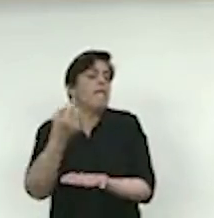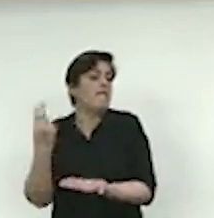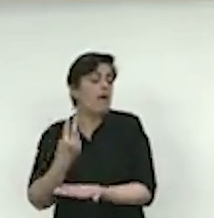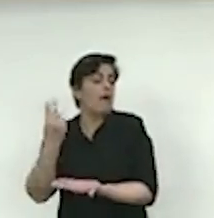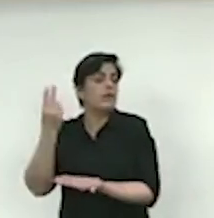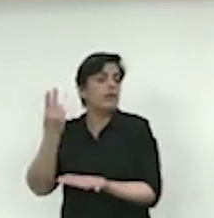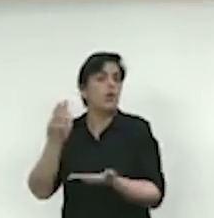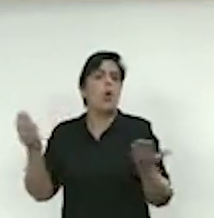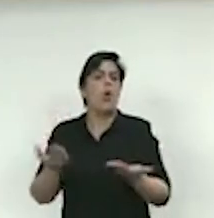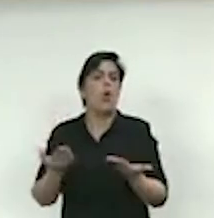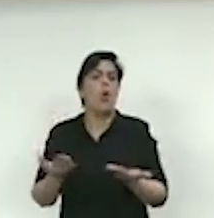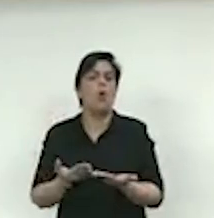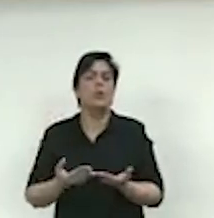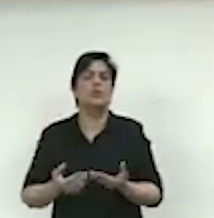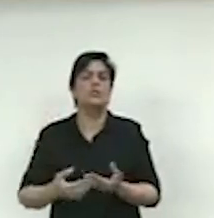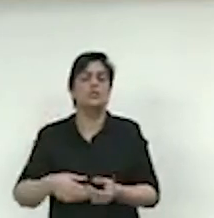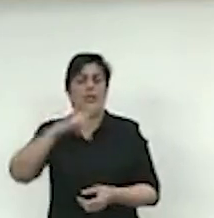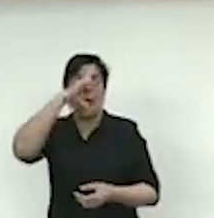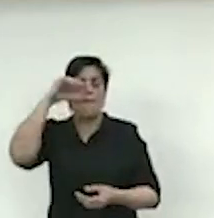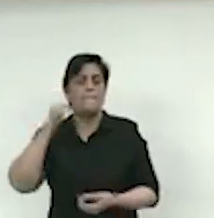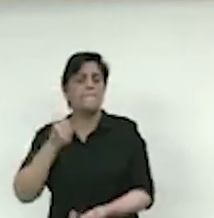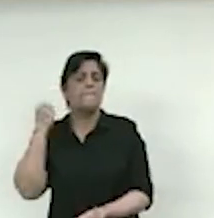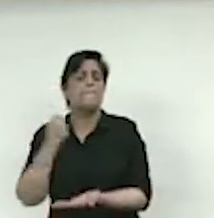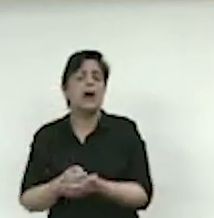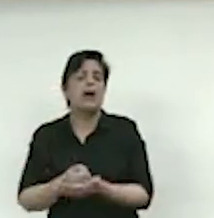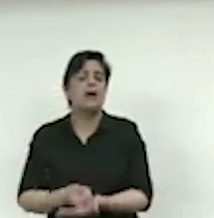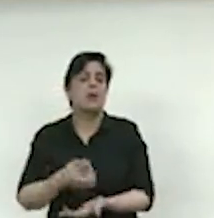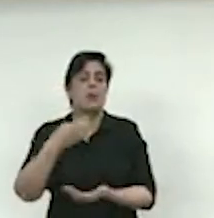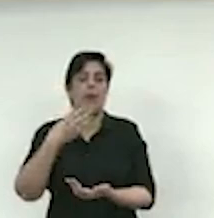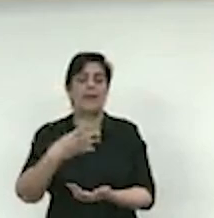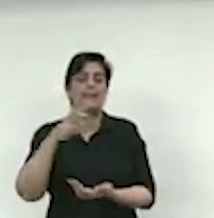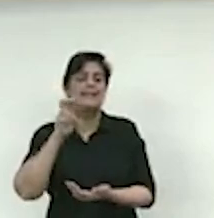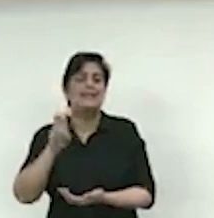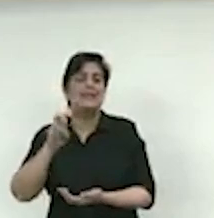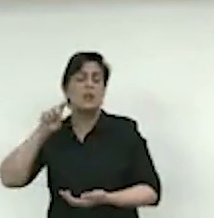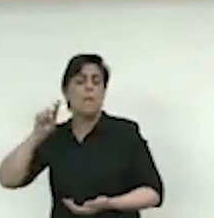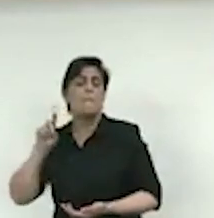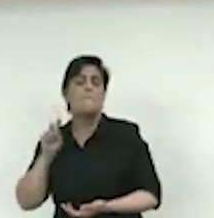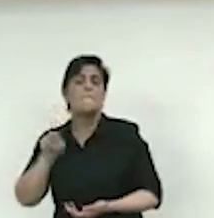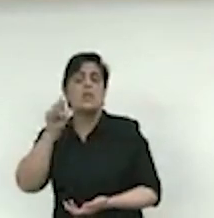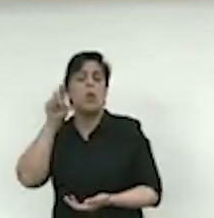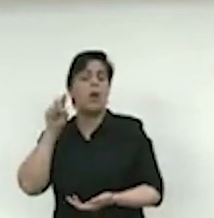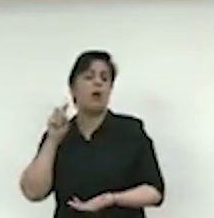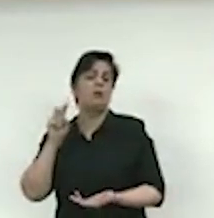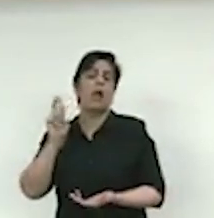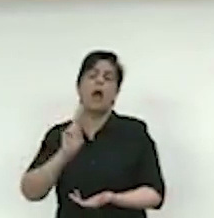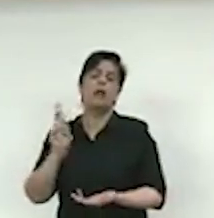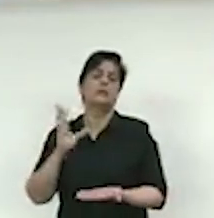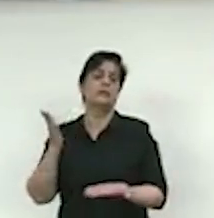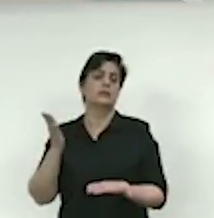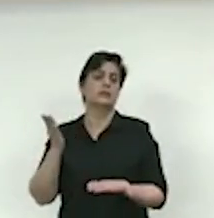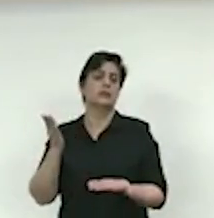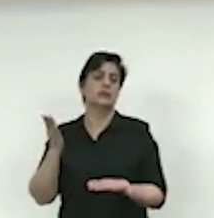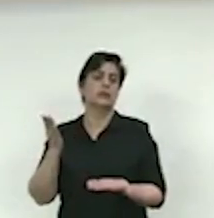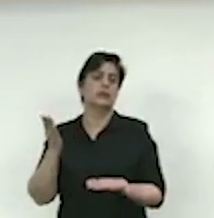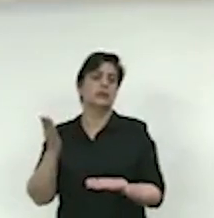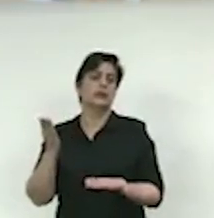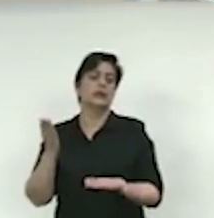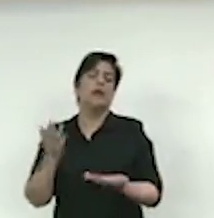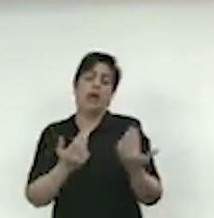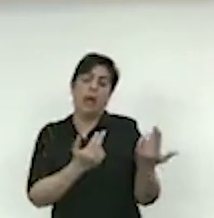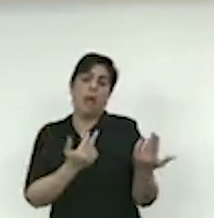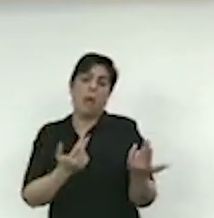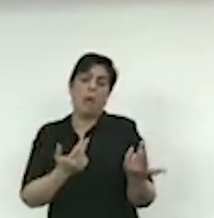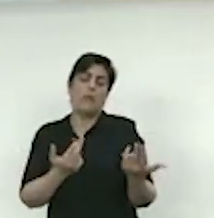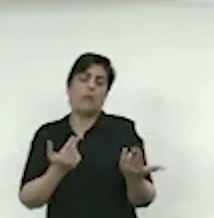Municipal paga 45 mil reais de locação pelo Lar de São Francisco de Assis. Então, é a mesma dinâmica do Palácio das Artes.